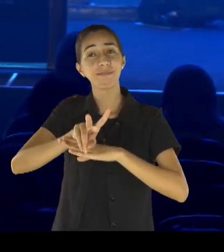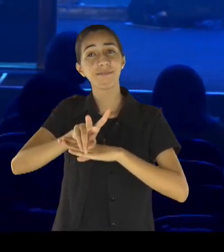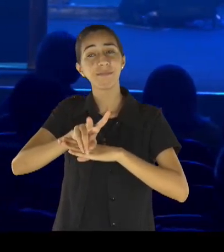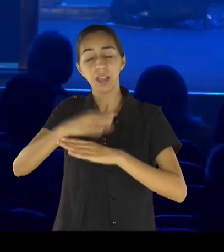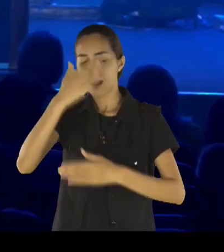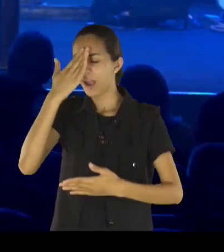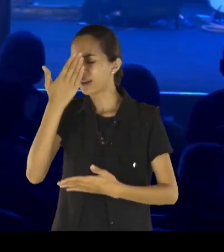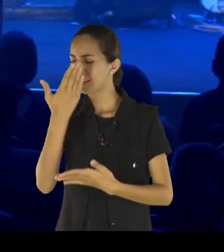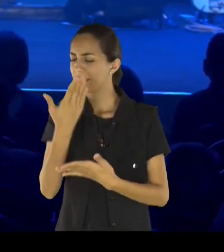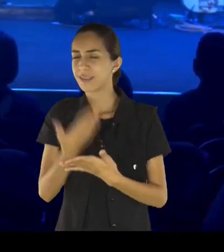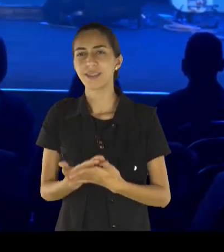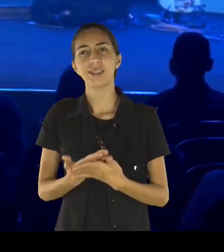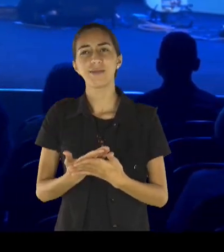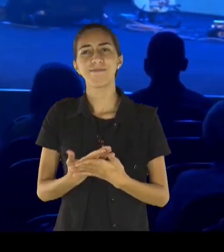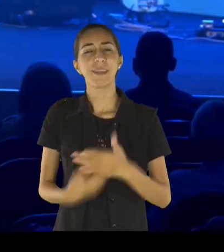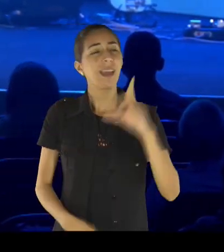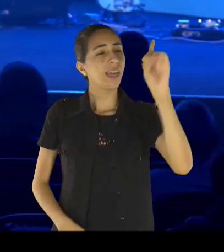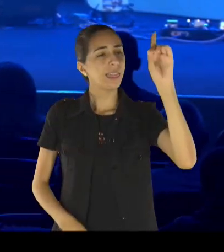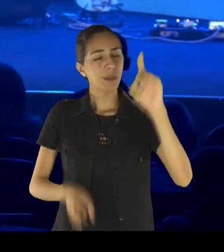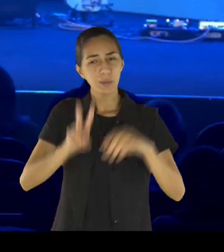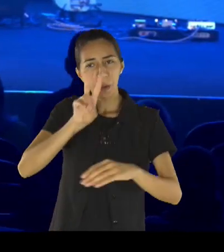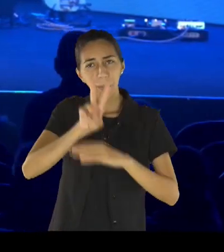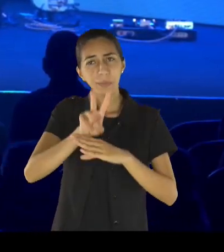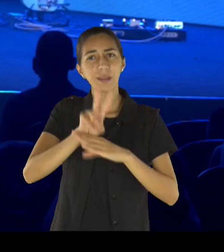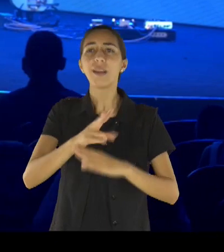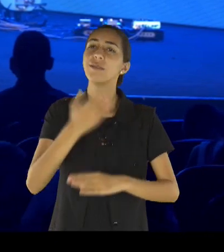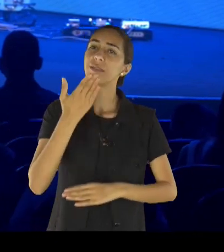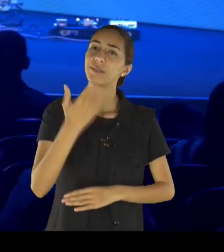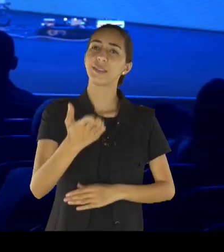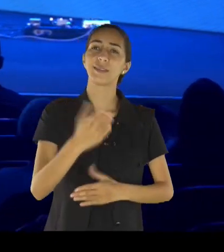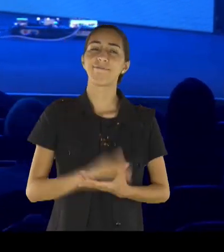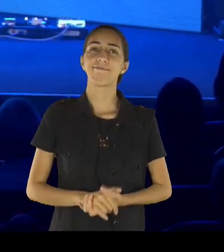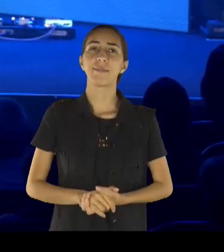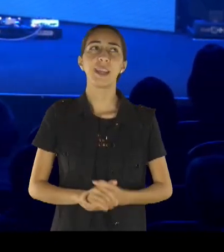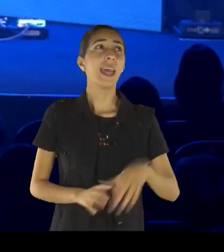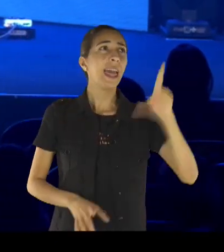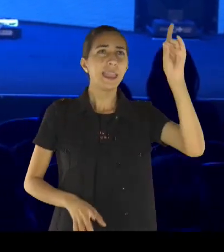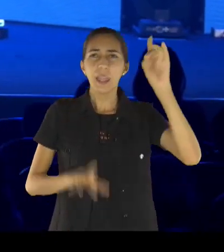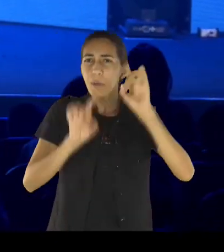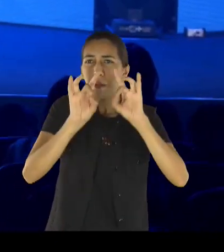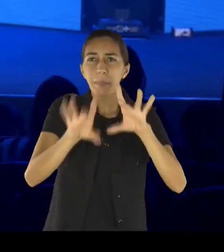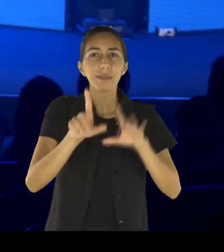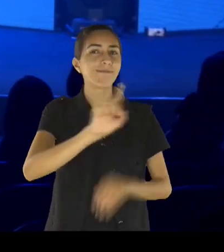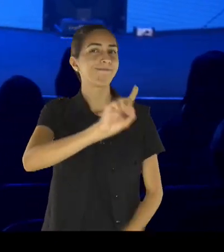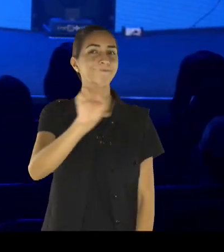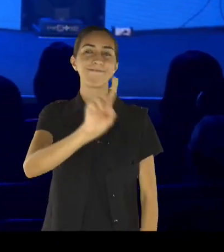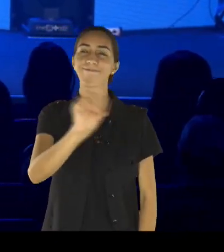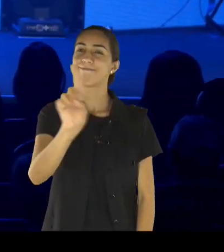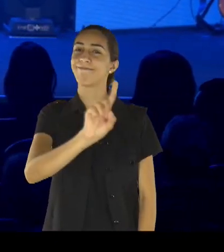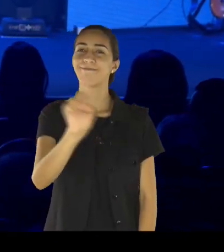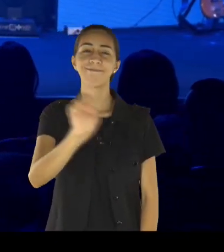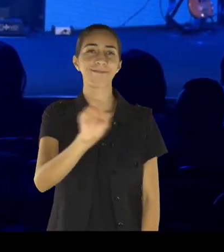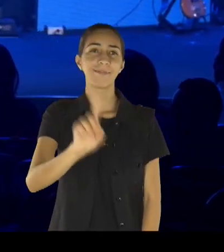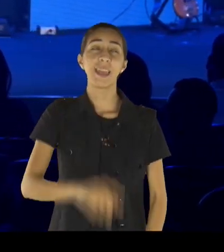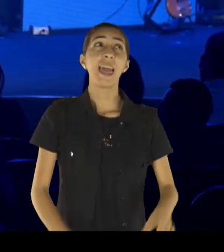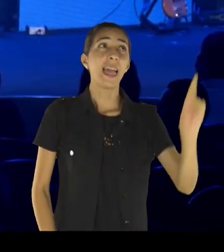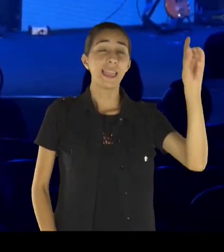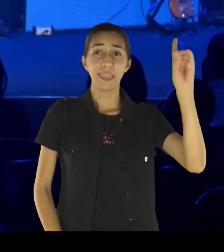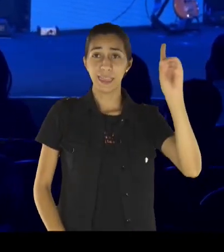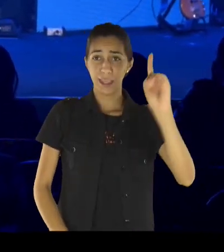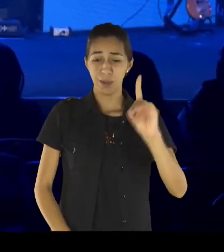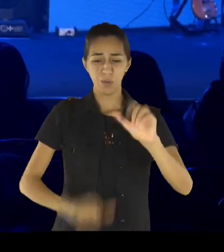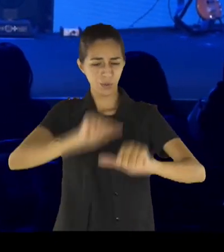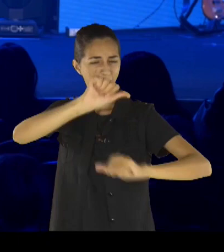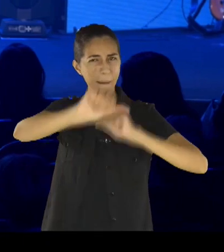crê nesse Deus, que cuida de você, crê nesse Deus, que não te desampara, que não deixa você sozinho, crê nesse Deus, que renova as suas